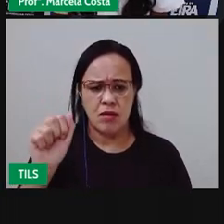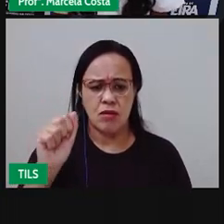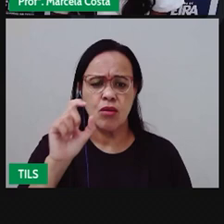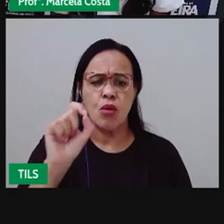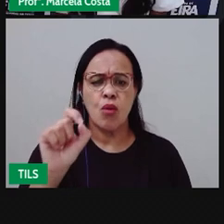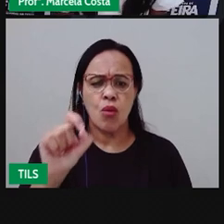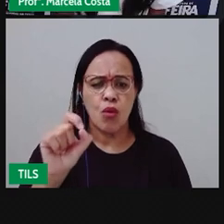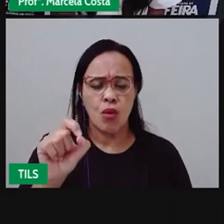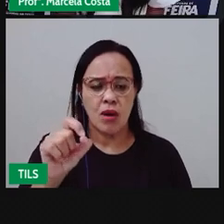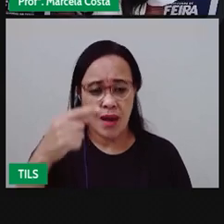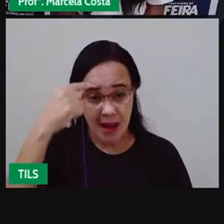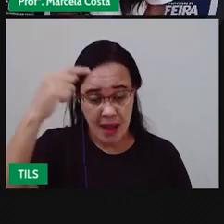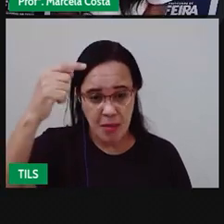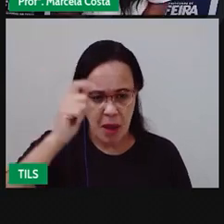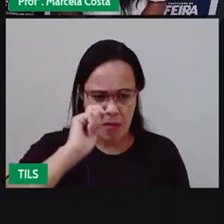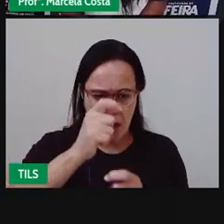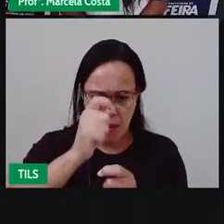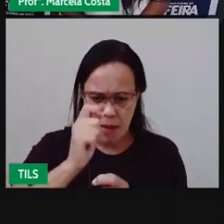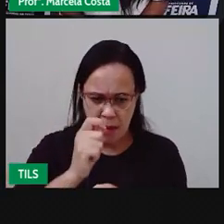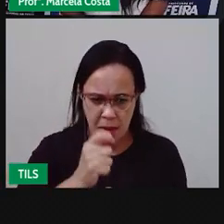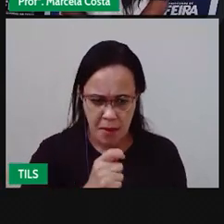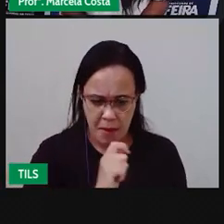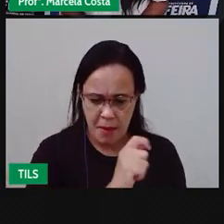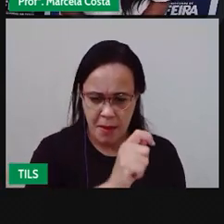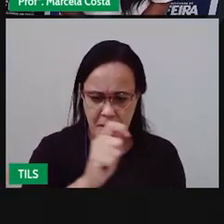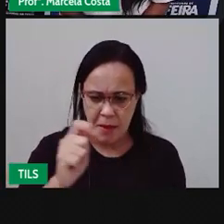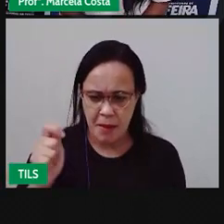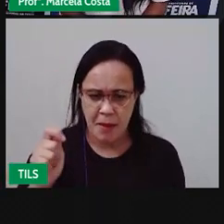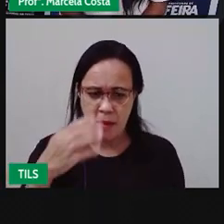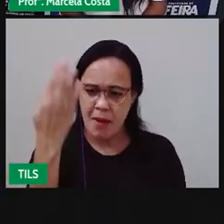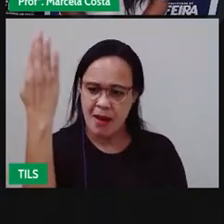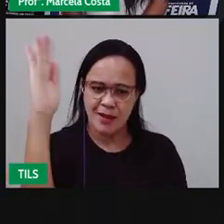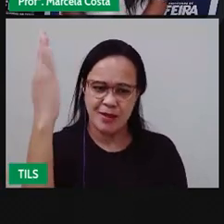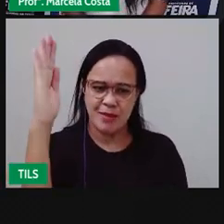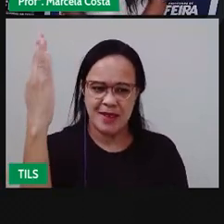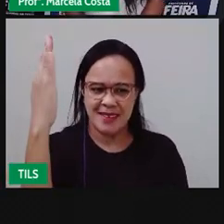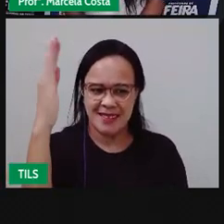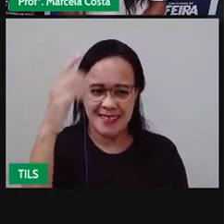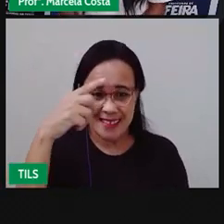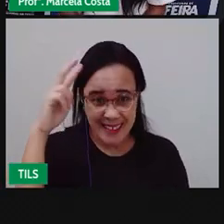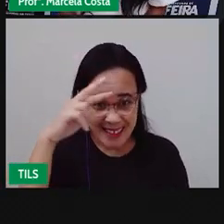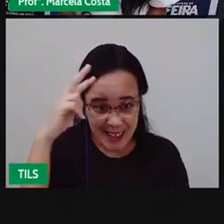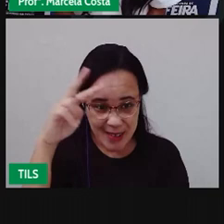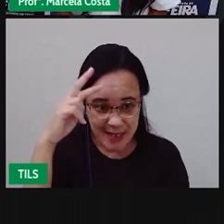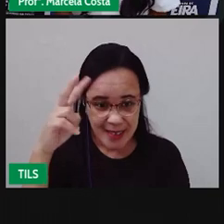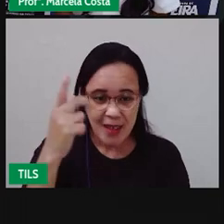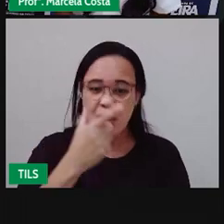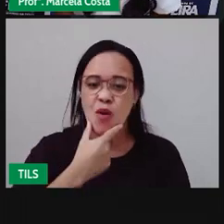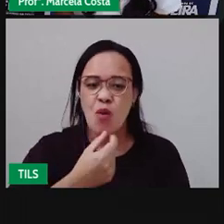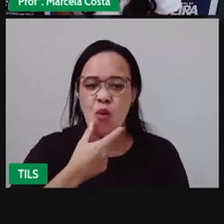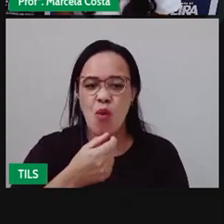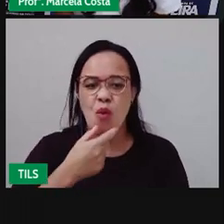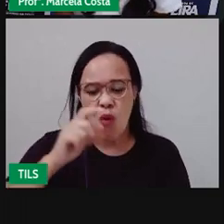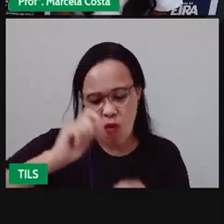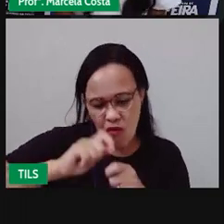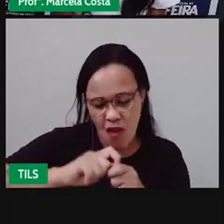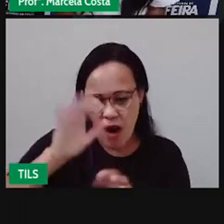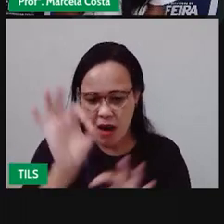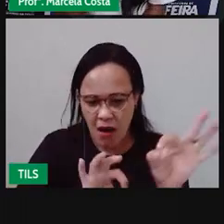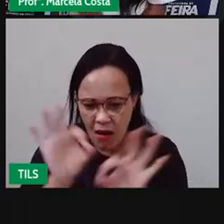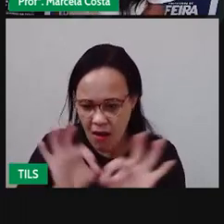Lembra? Que a gente já vem trabalhando esse assunto aí na última aula.